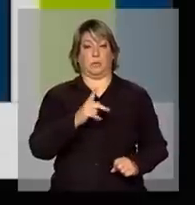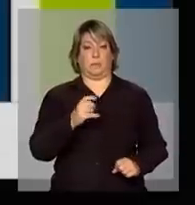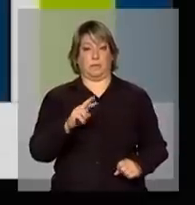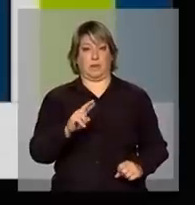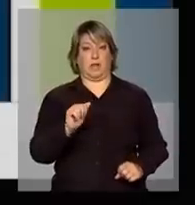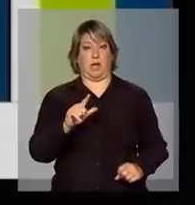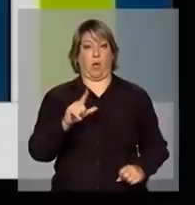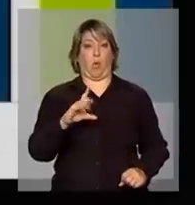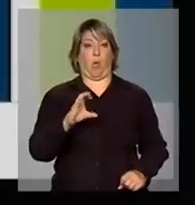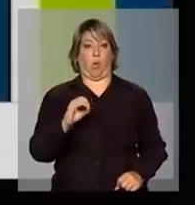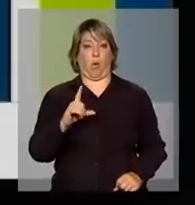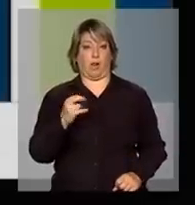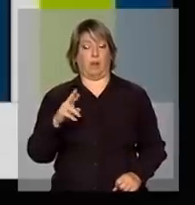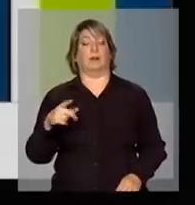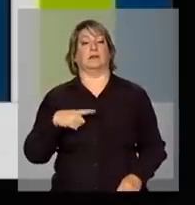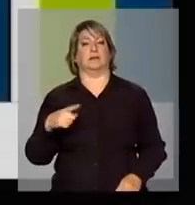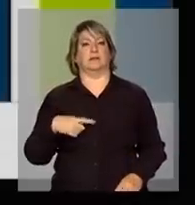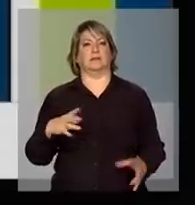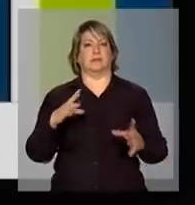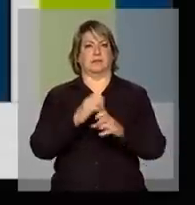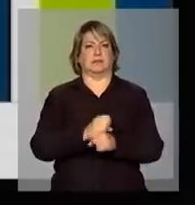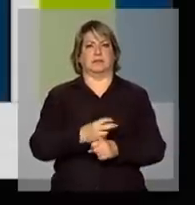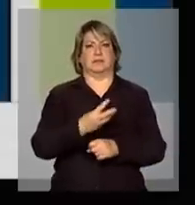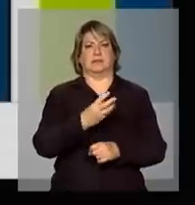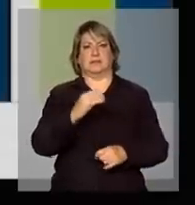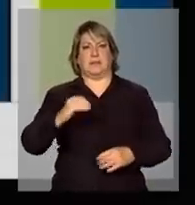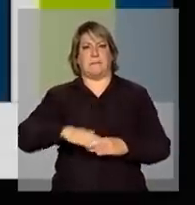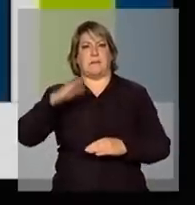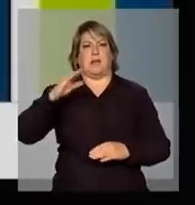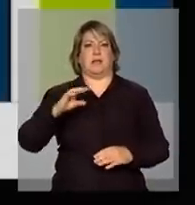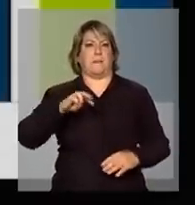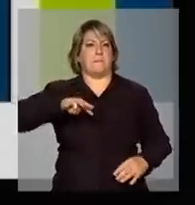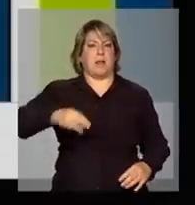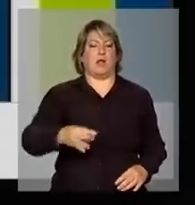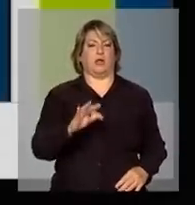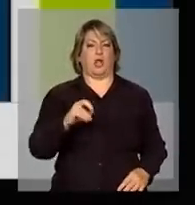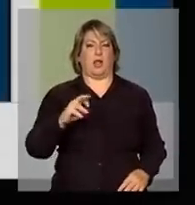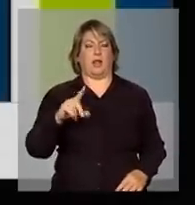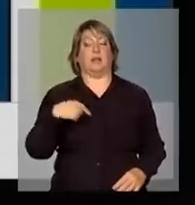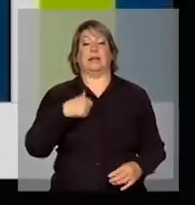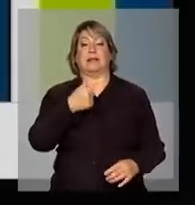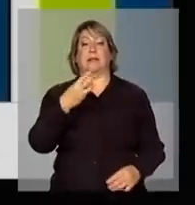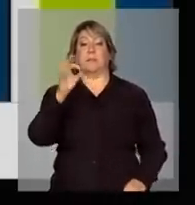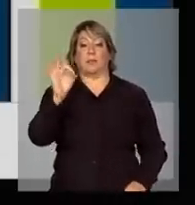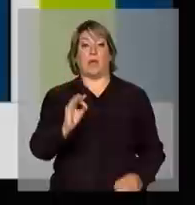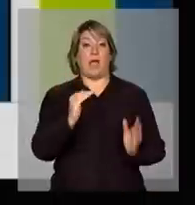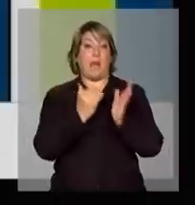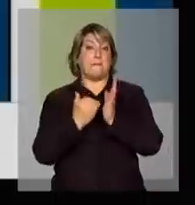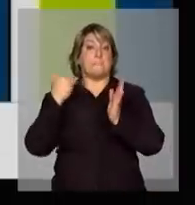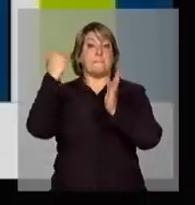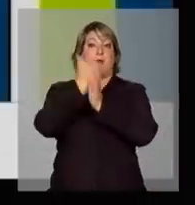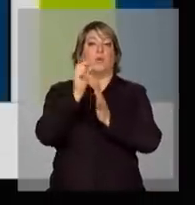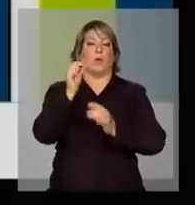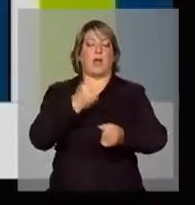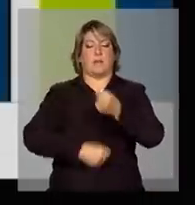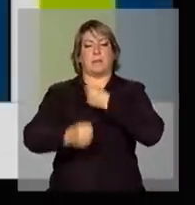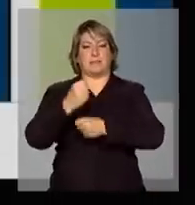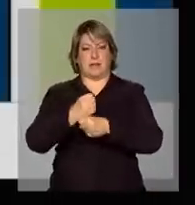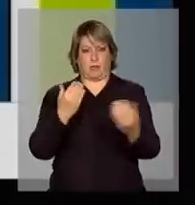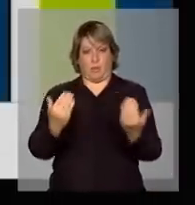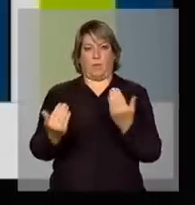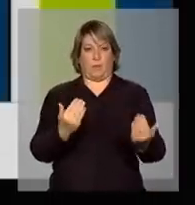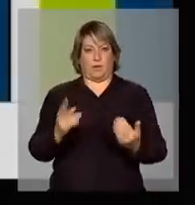331 milhões de toneladas, ou seja, 13% superior ao ano passado, em nível de Brasil,